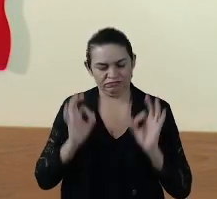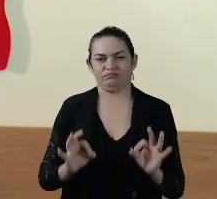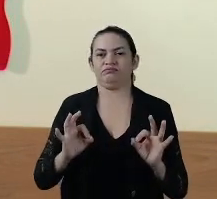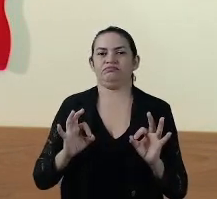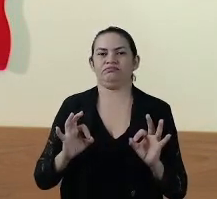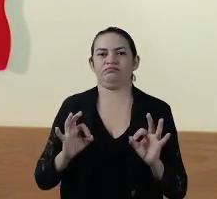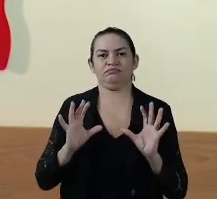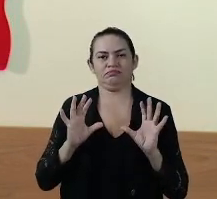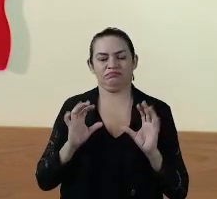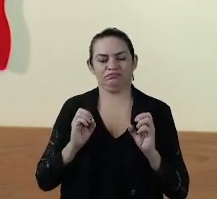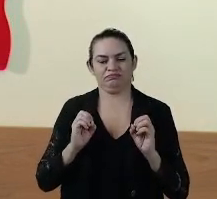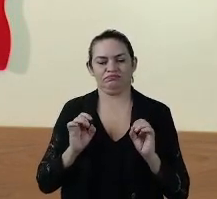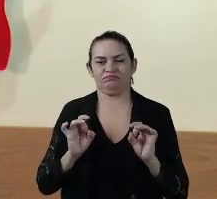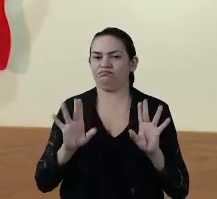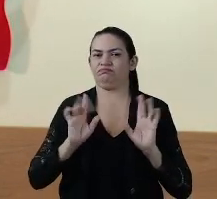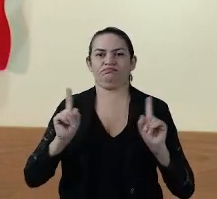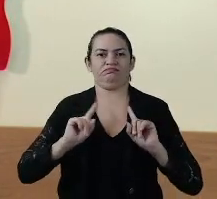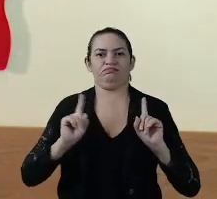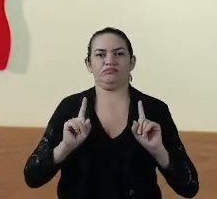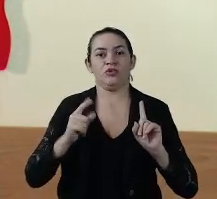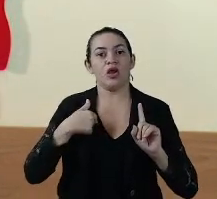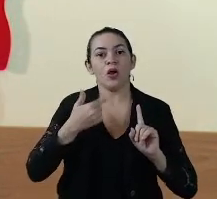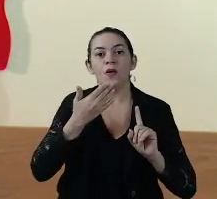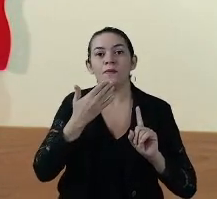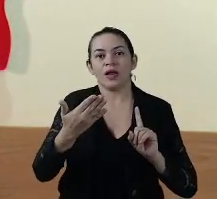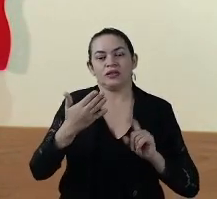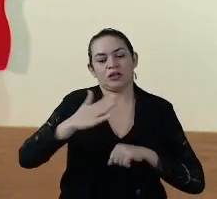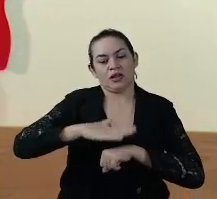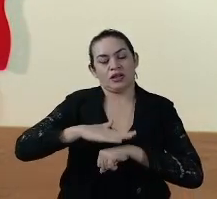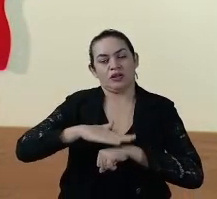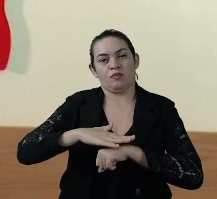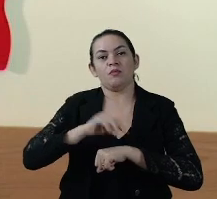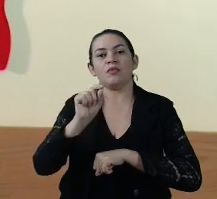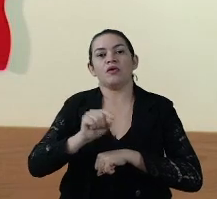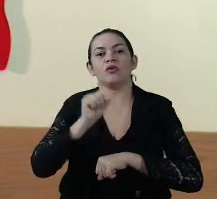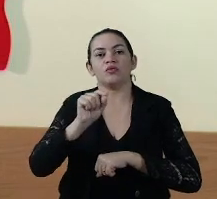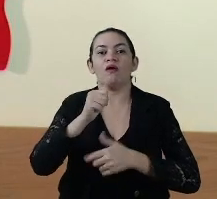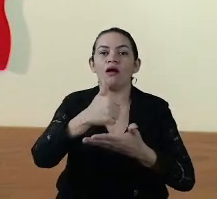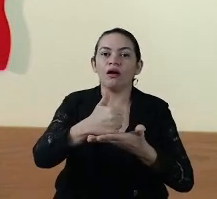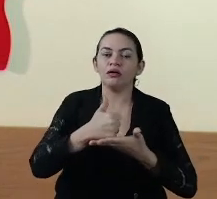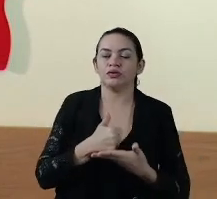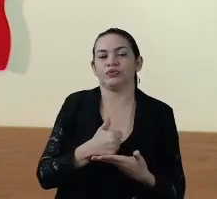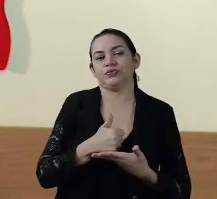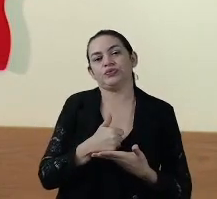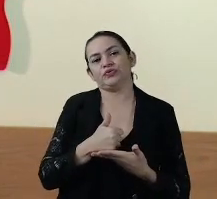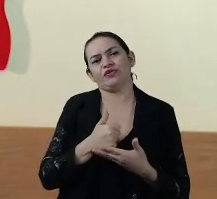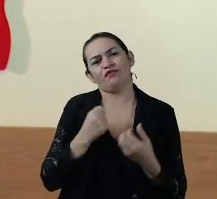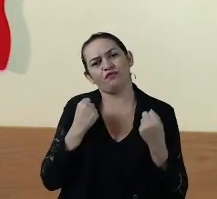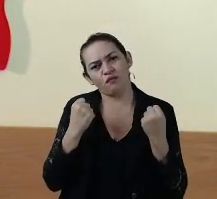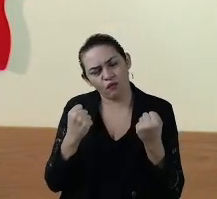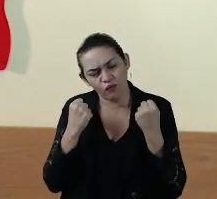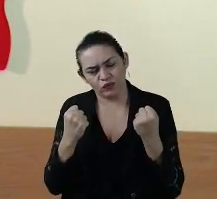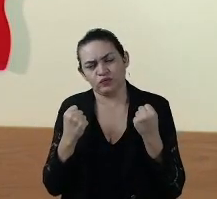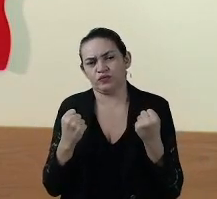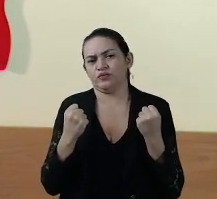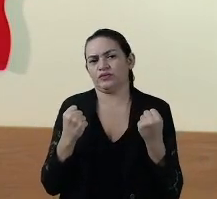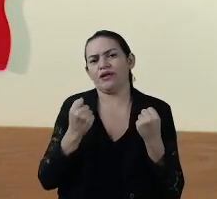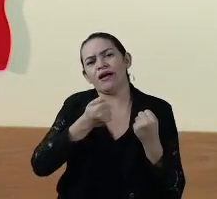indeclinável. O que eu peço, neste momento, é a colaboração forte,